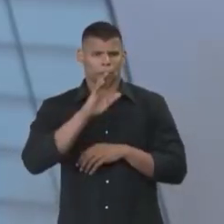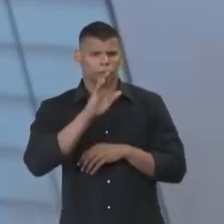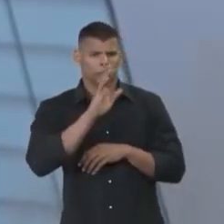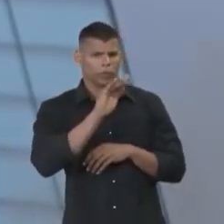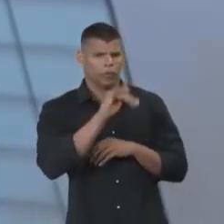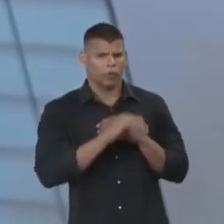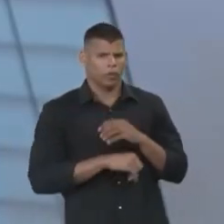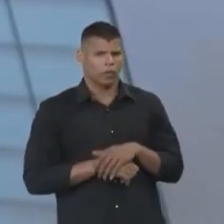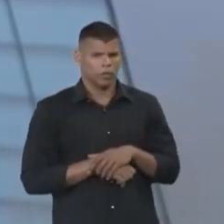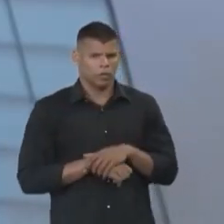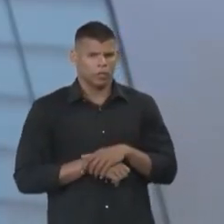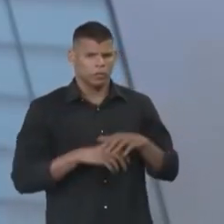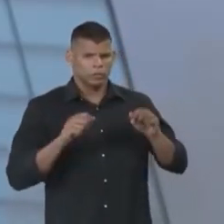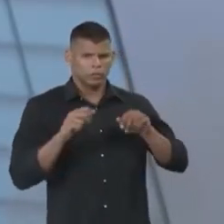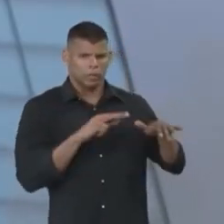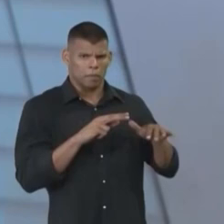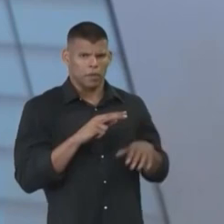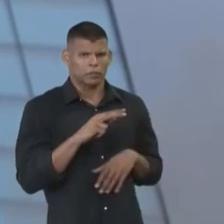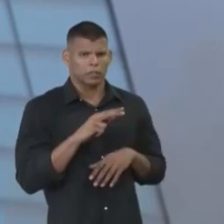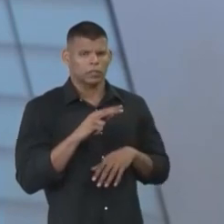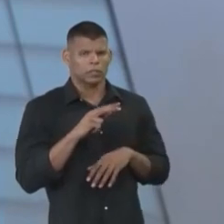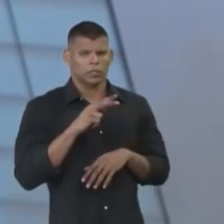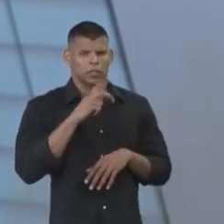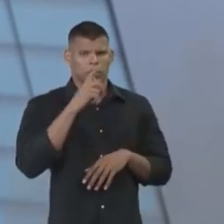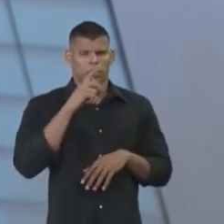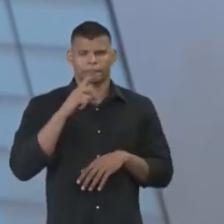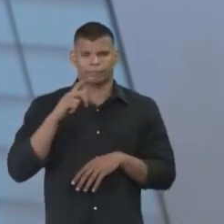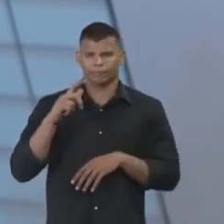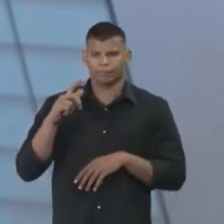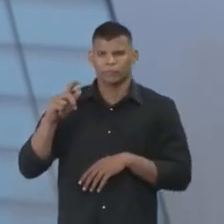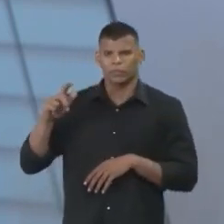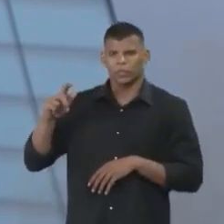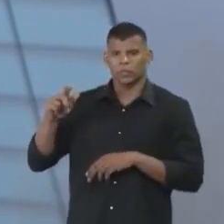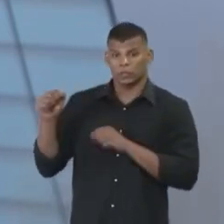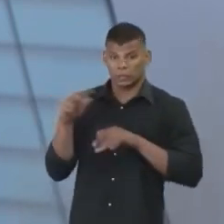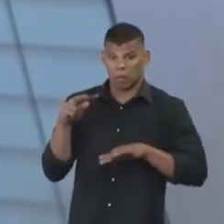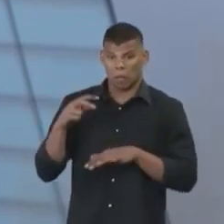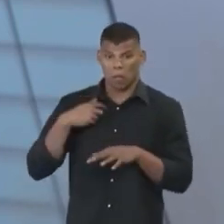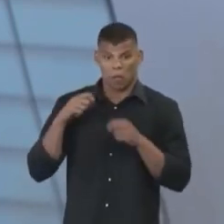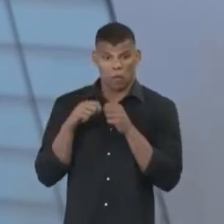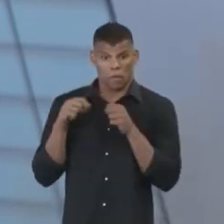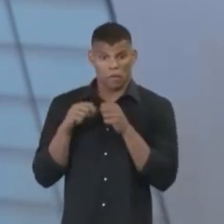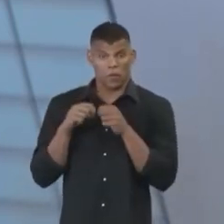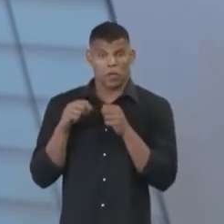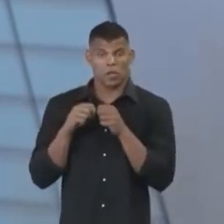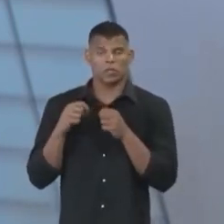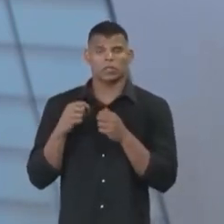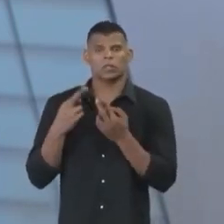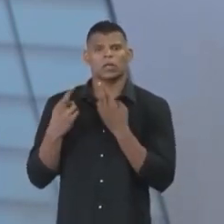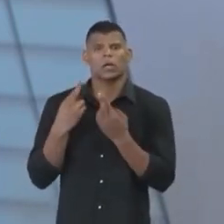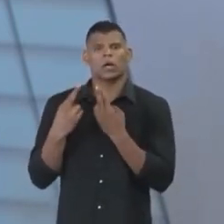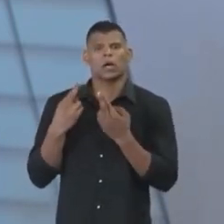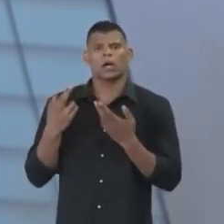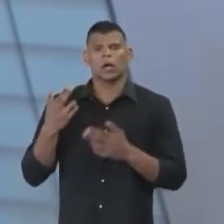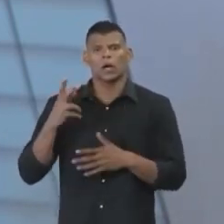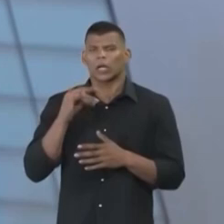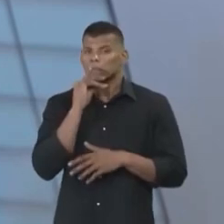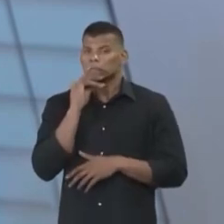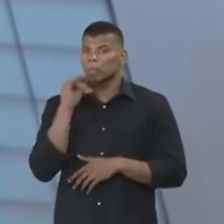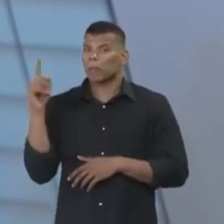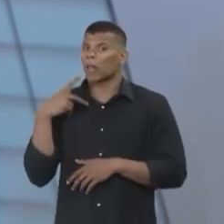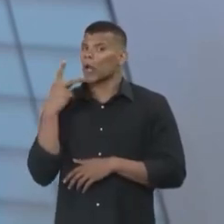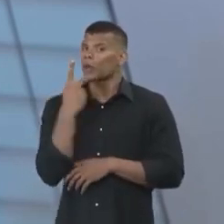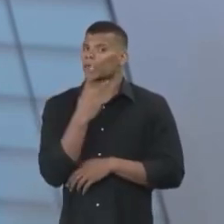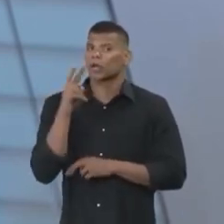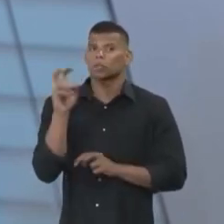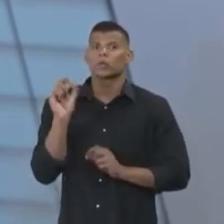sobre a questão dos catadores, e ela, no livro dela, traz um exemplo espetacular de Crateuza, aqui no Ceará, que